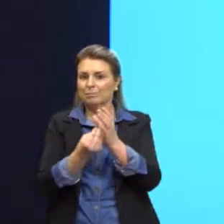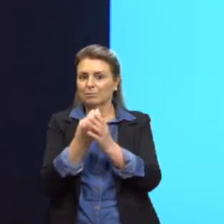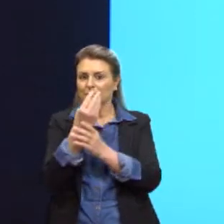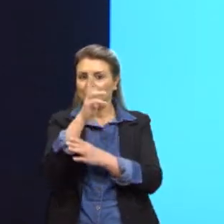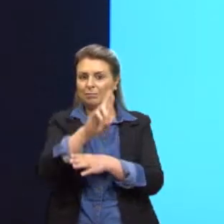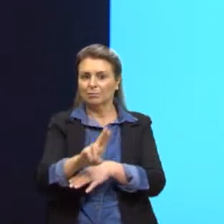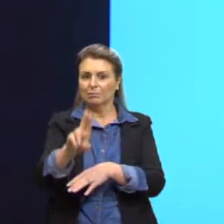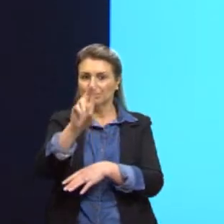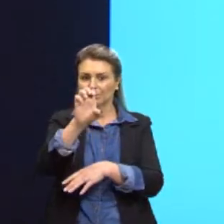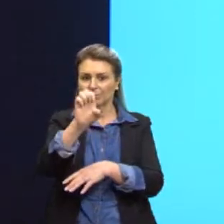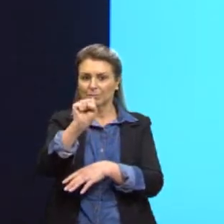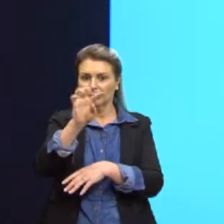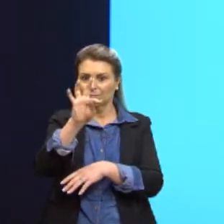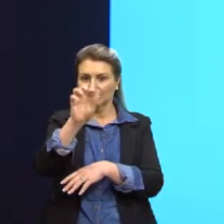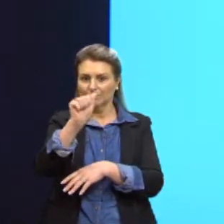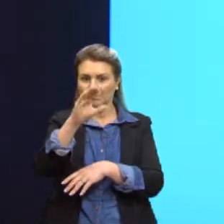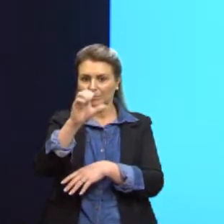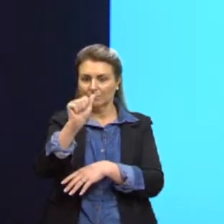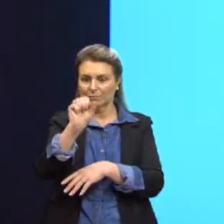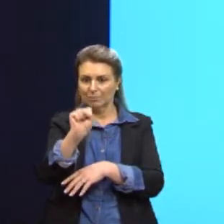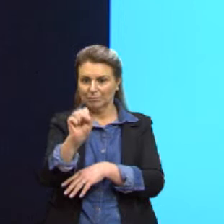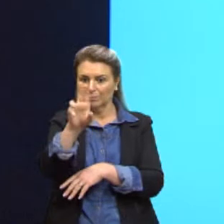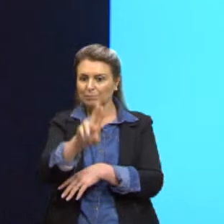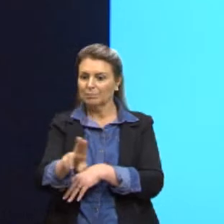que um clone, né?